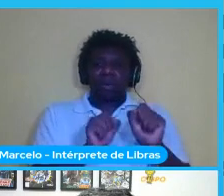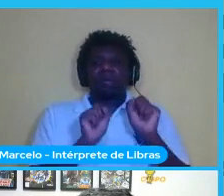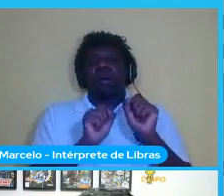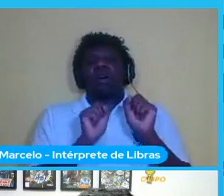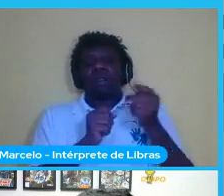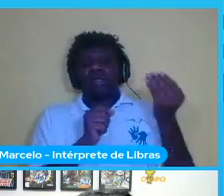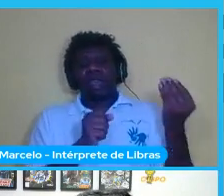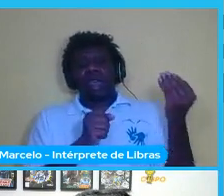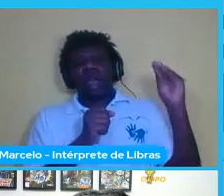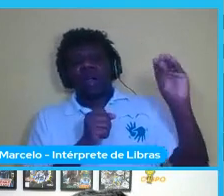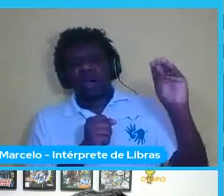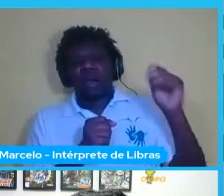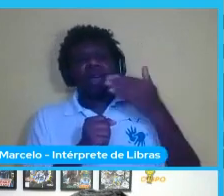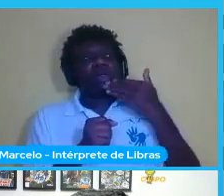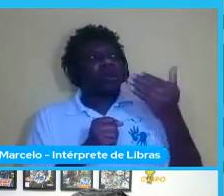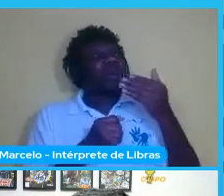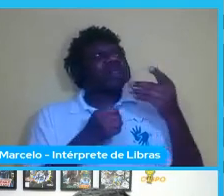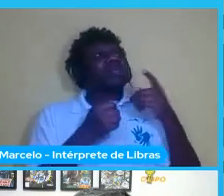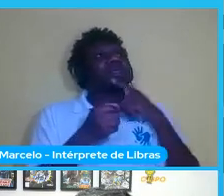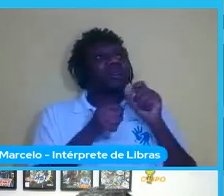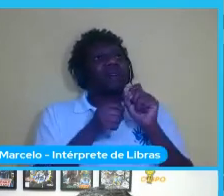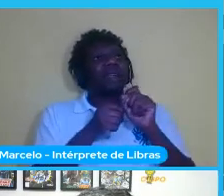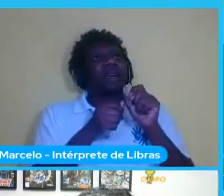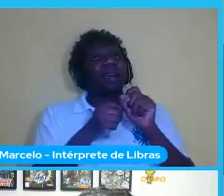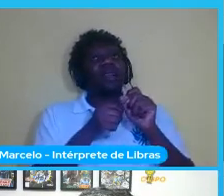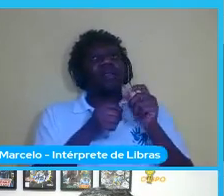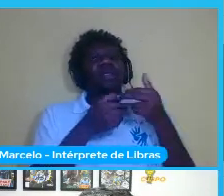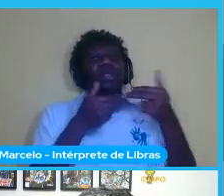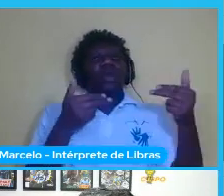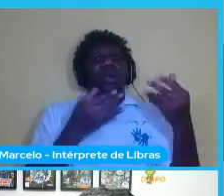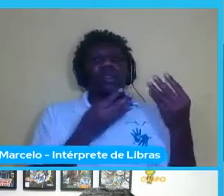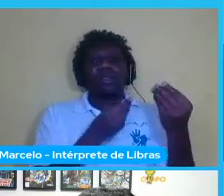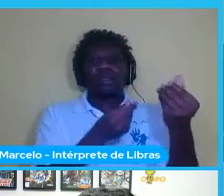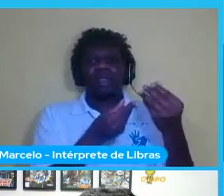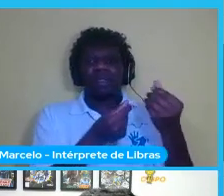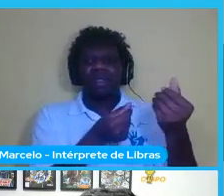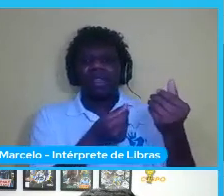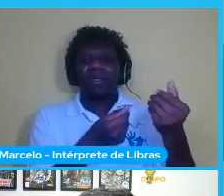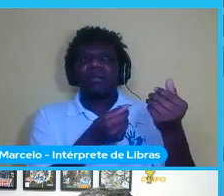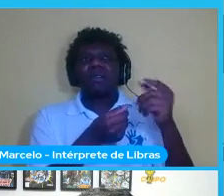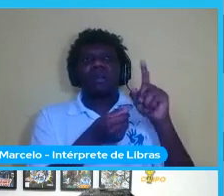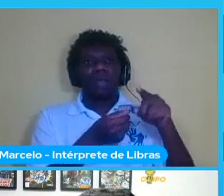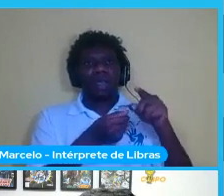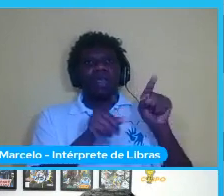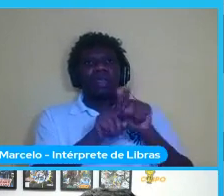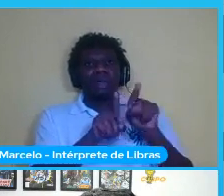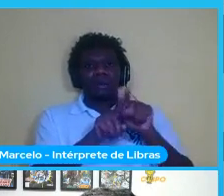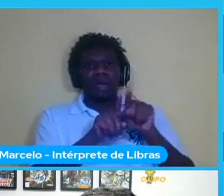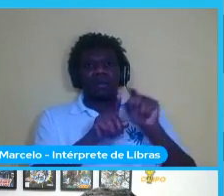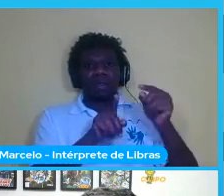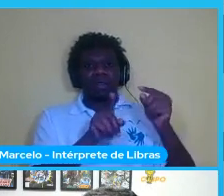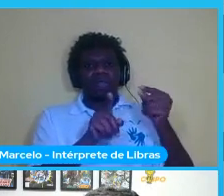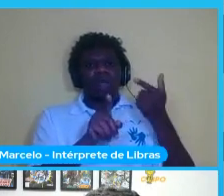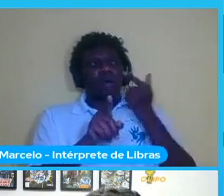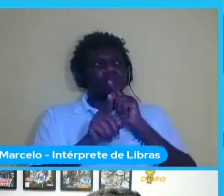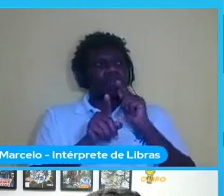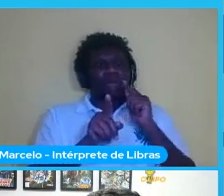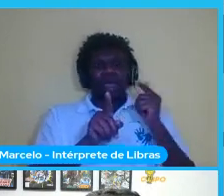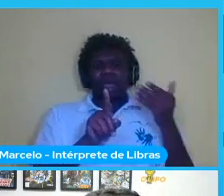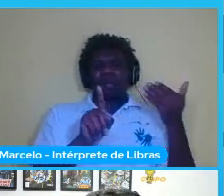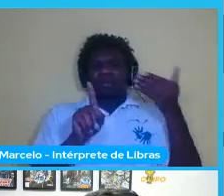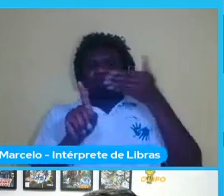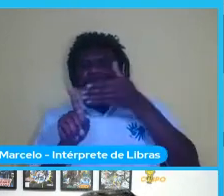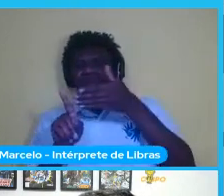tratando de coisa tão sensível quanto a parte de inferir contexto e a parte de